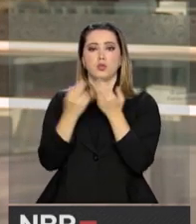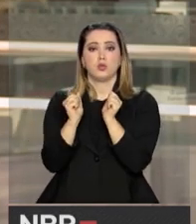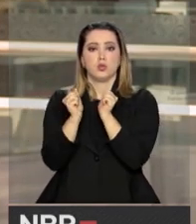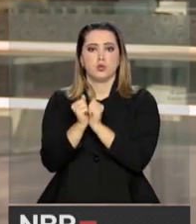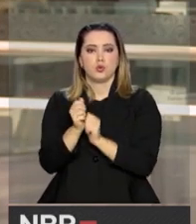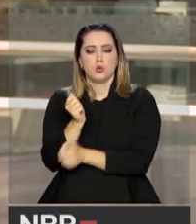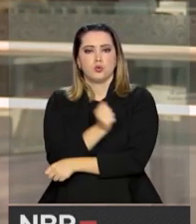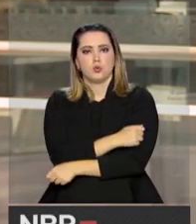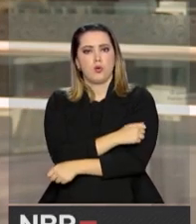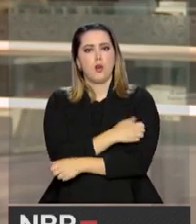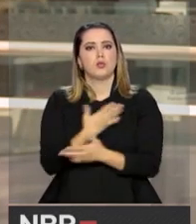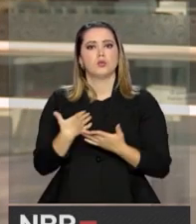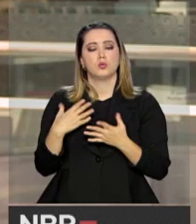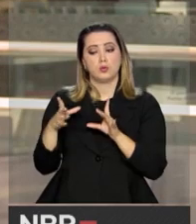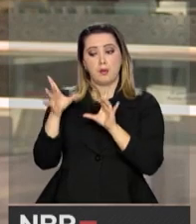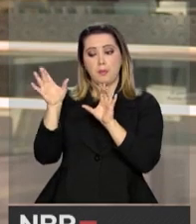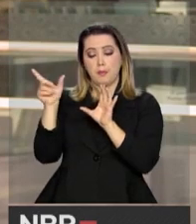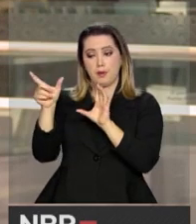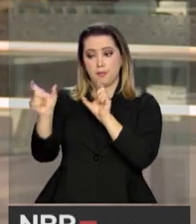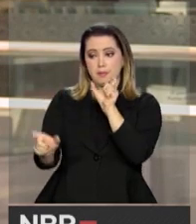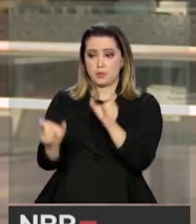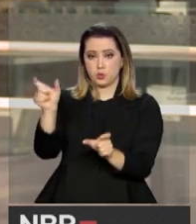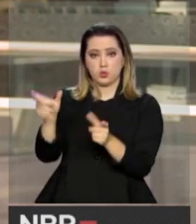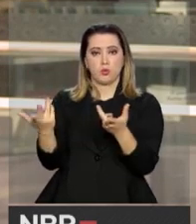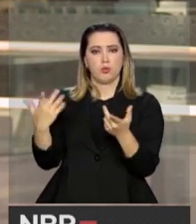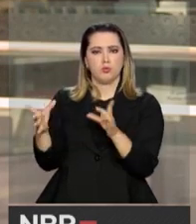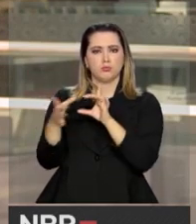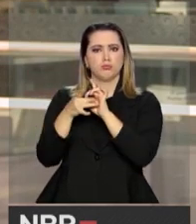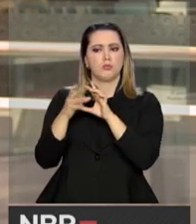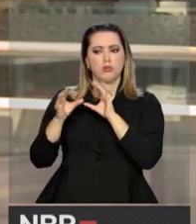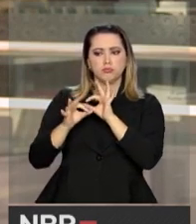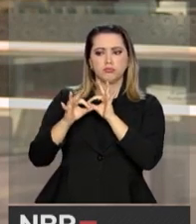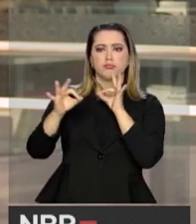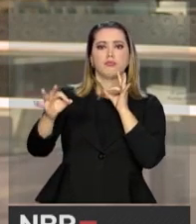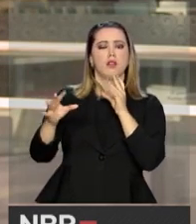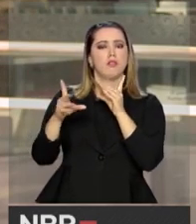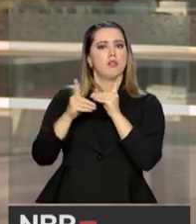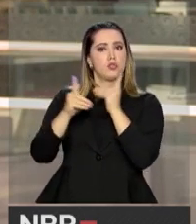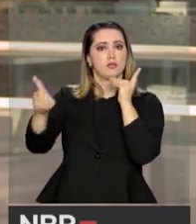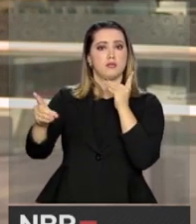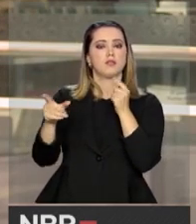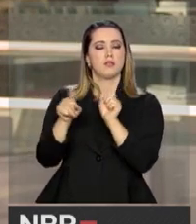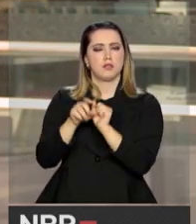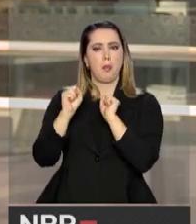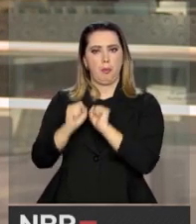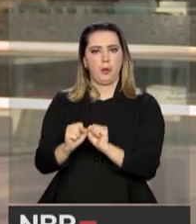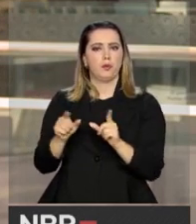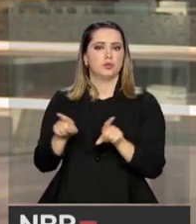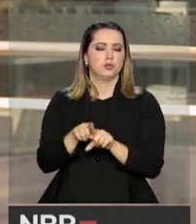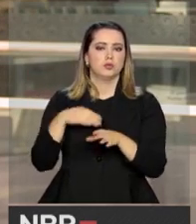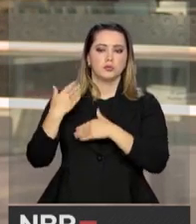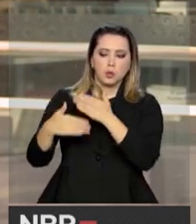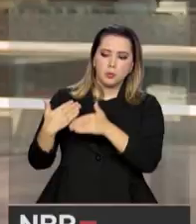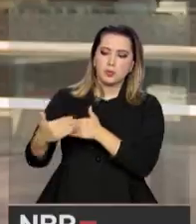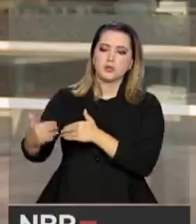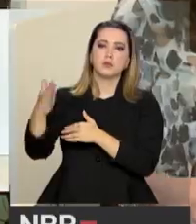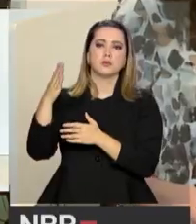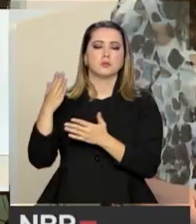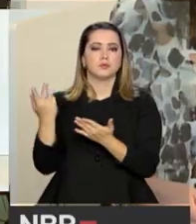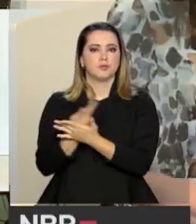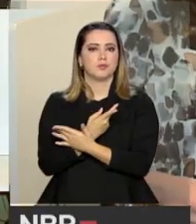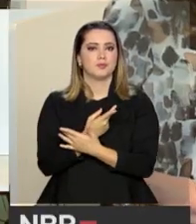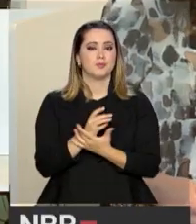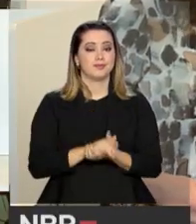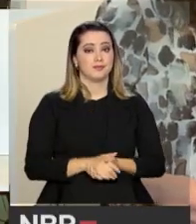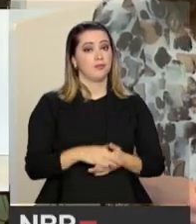aluno, com o seu orientando à distância, o estrito senso é um pulo para que isso seja também o próximo passo a ser abarcado.